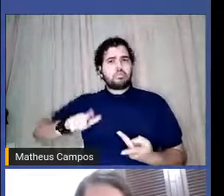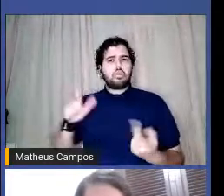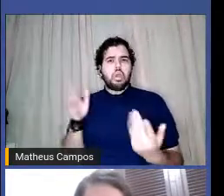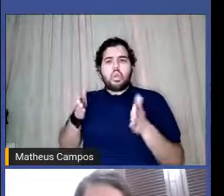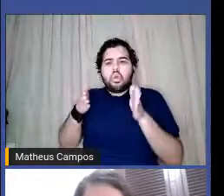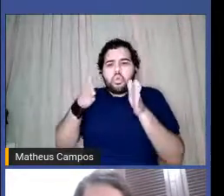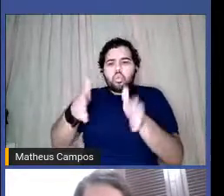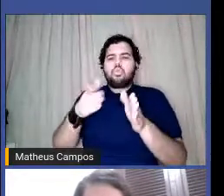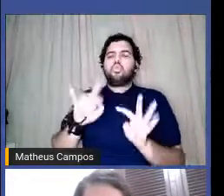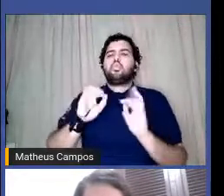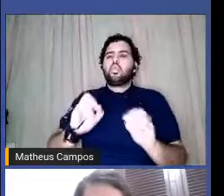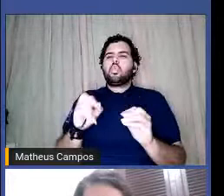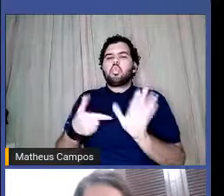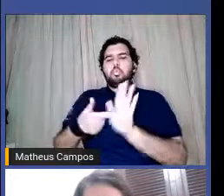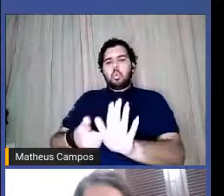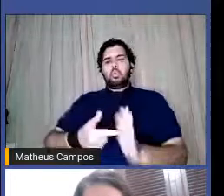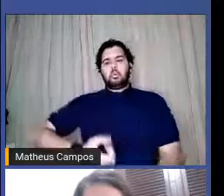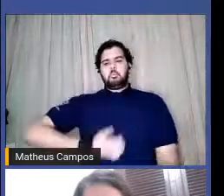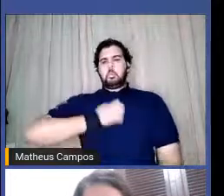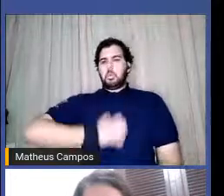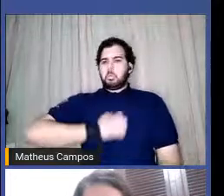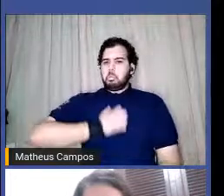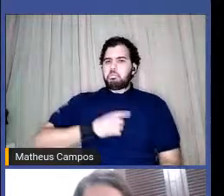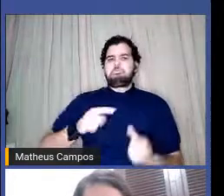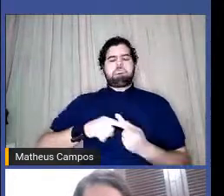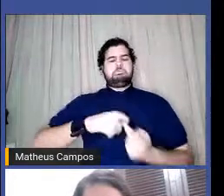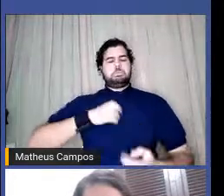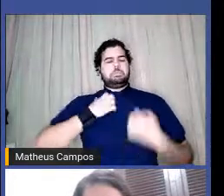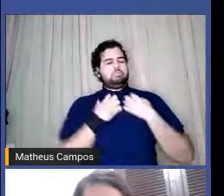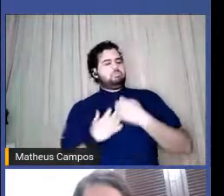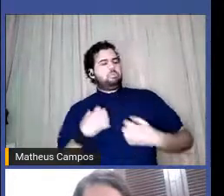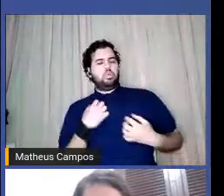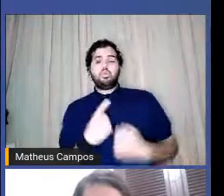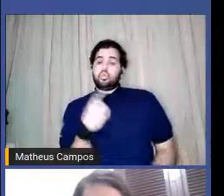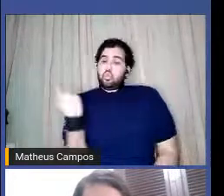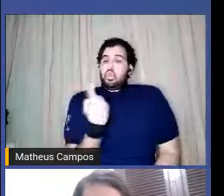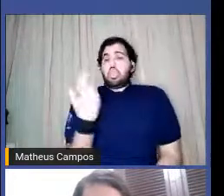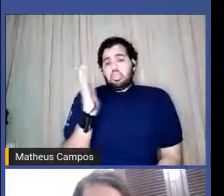raiva, a sua revolta que todas nós temos.